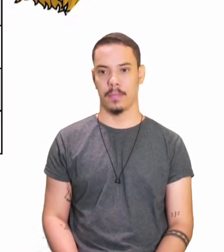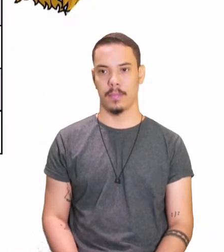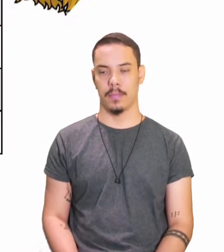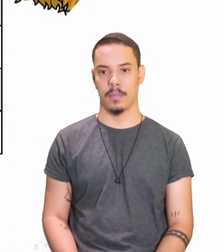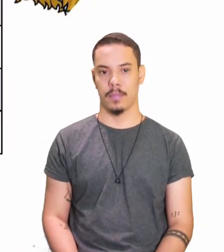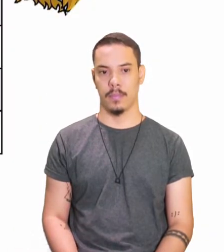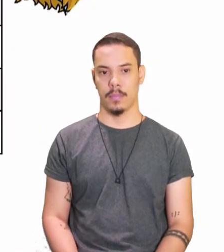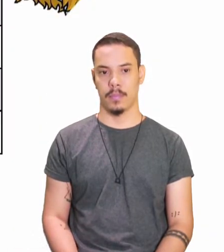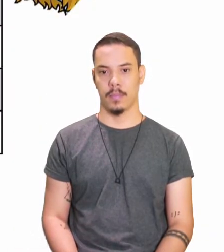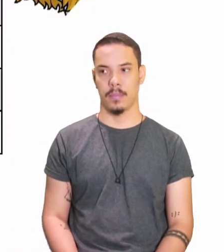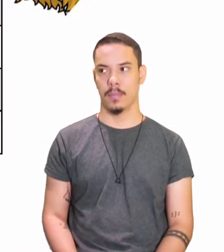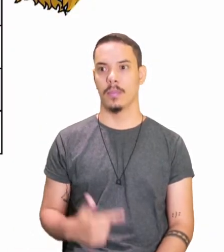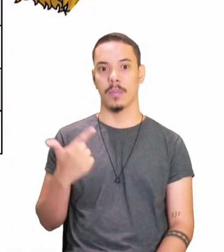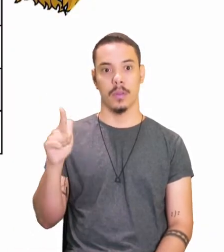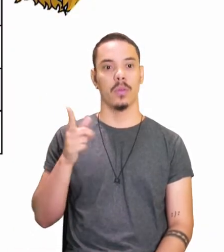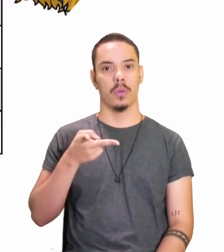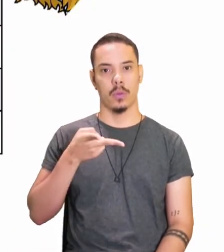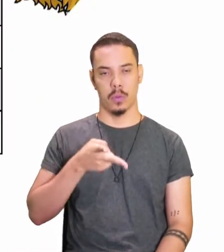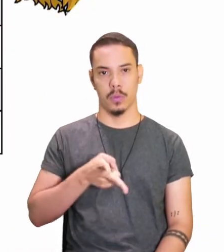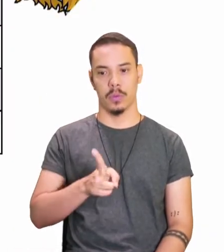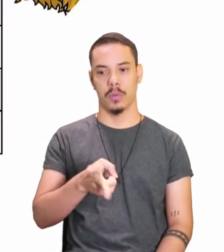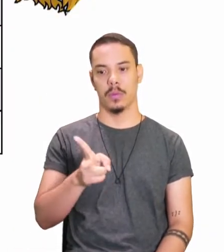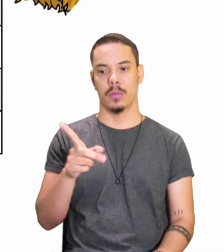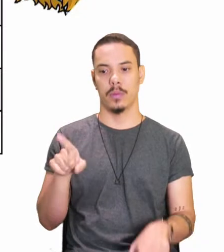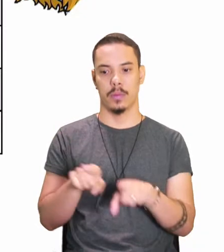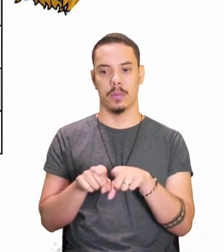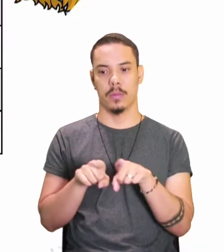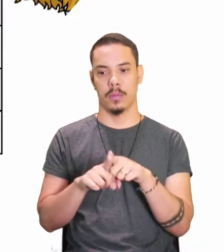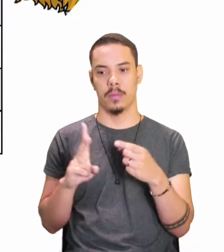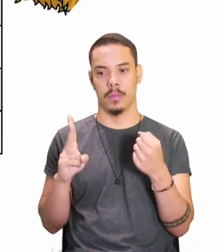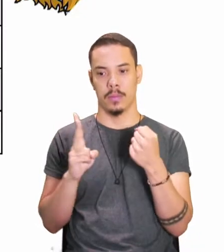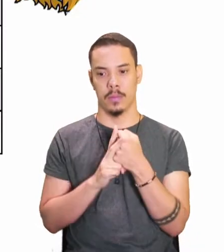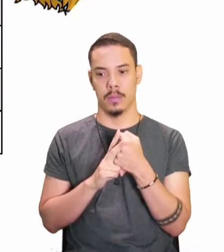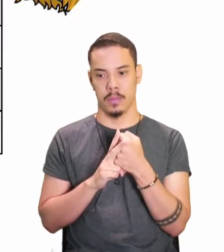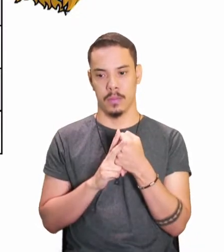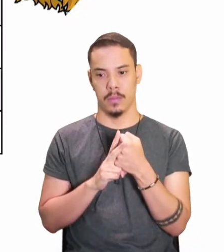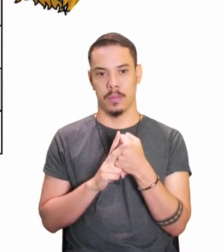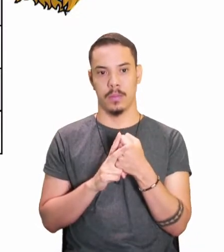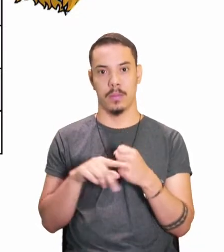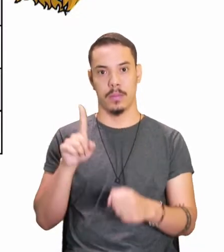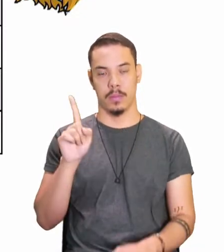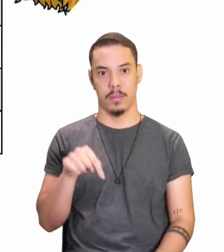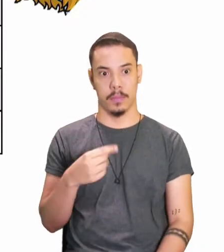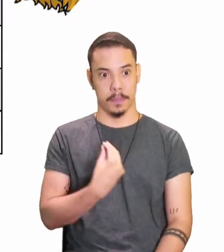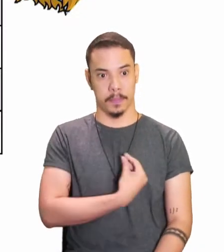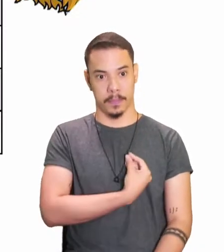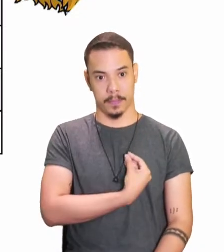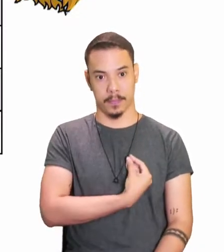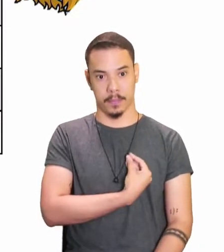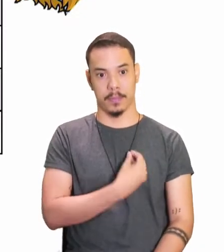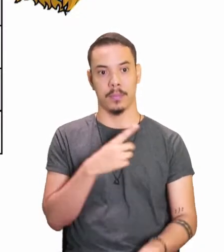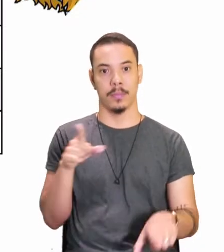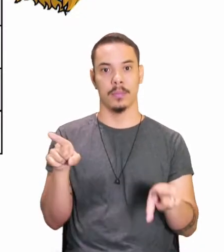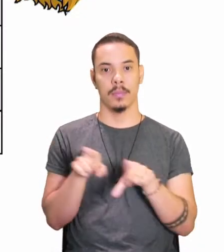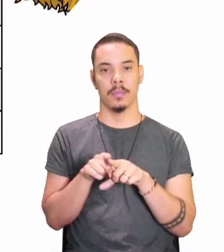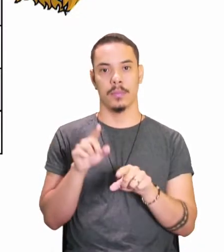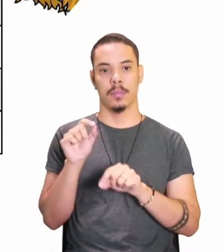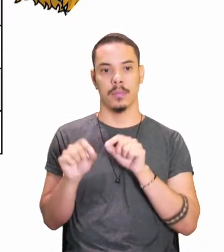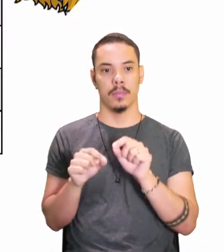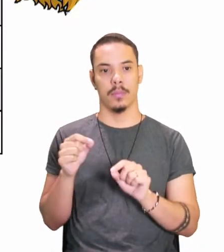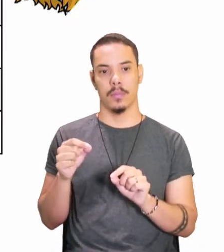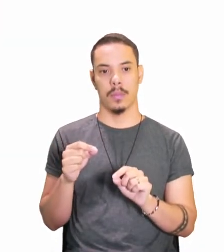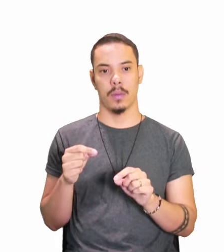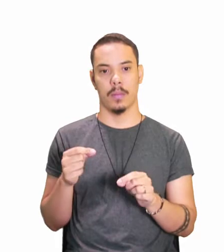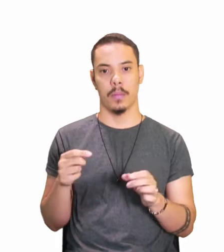Aqui, continua, né, o verbo, né, no presente e no quê? No pretérito